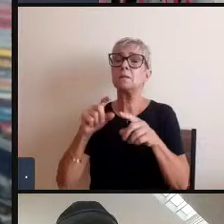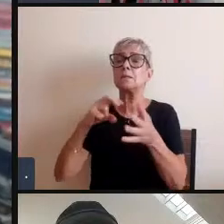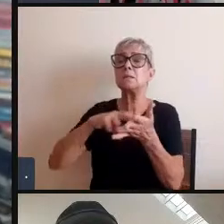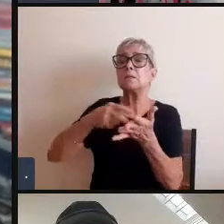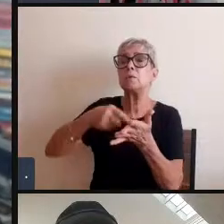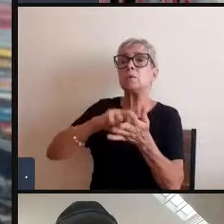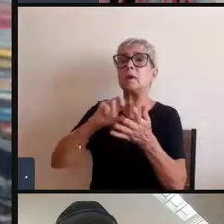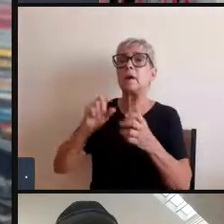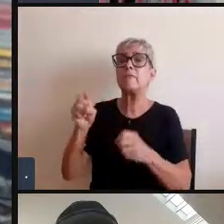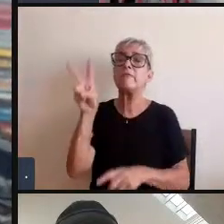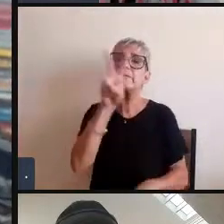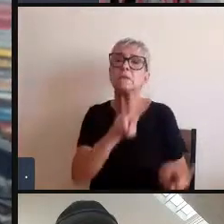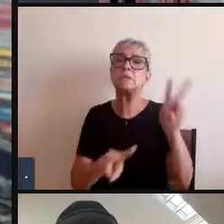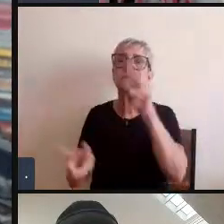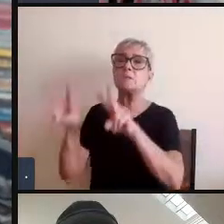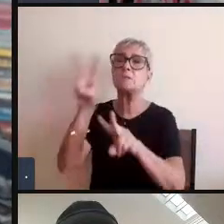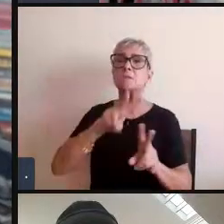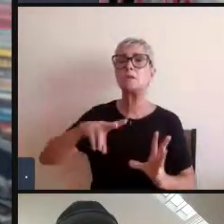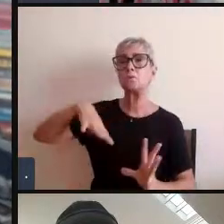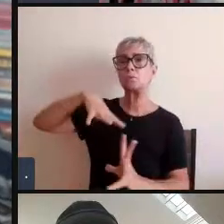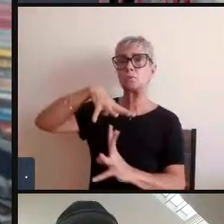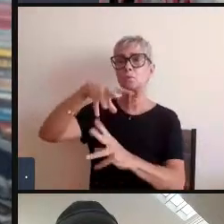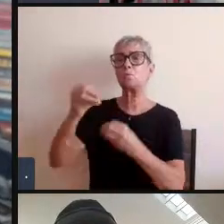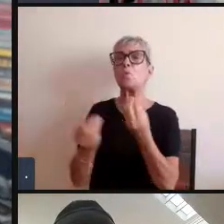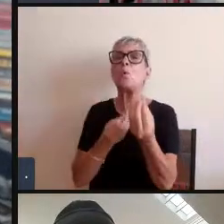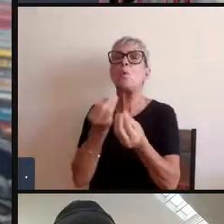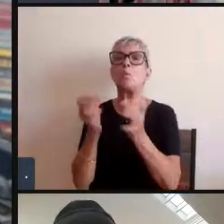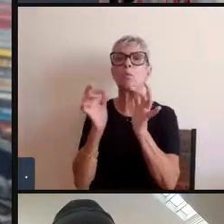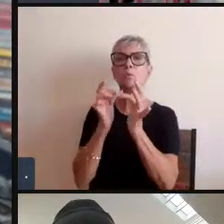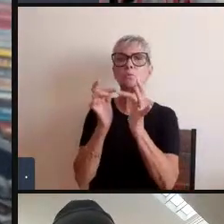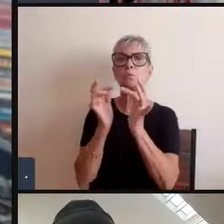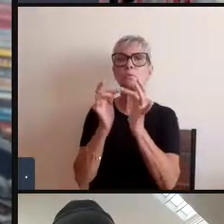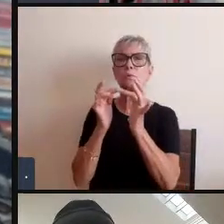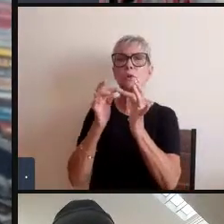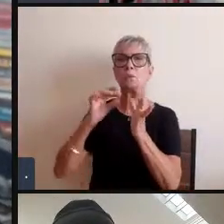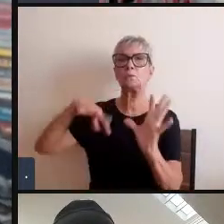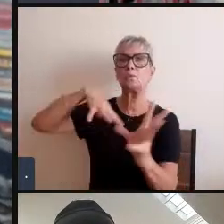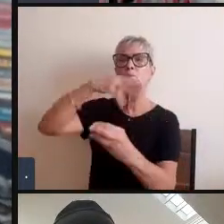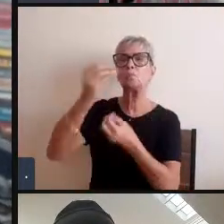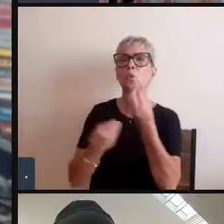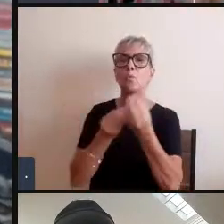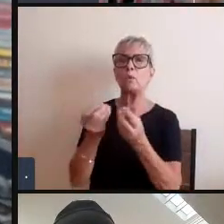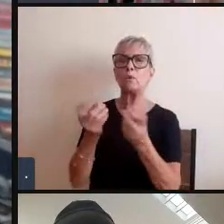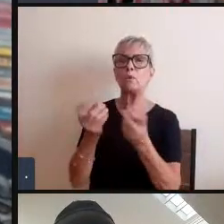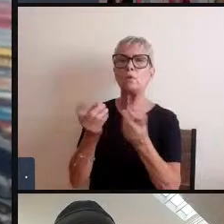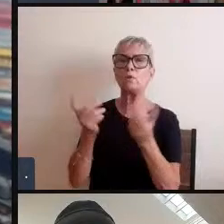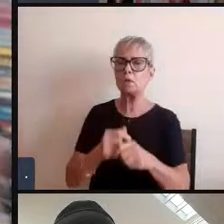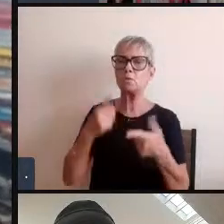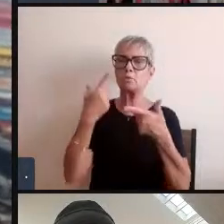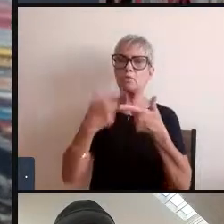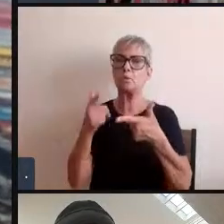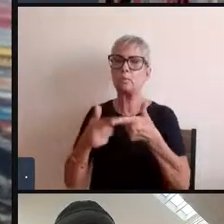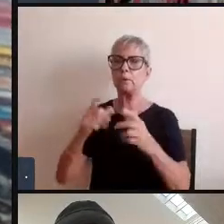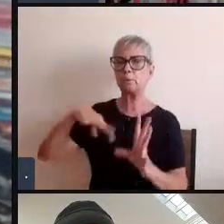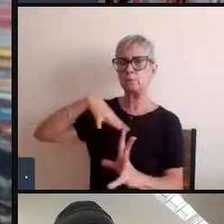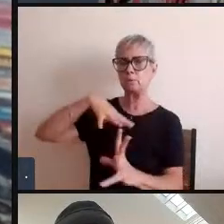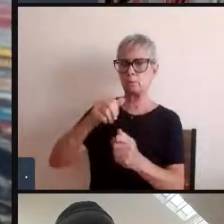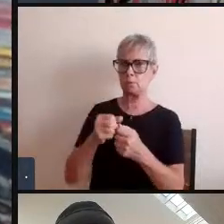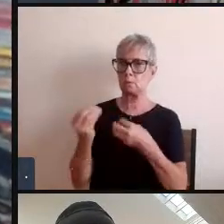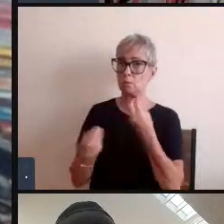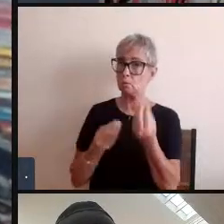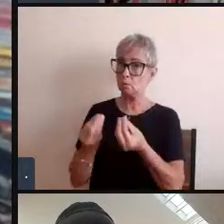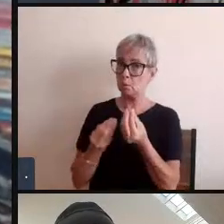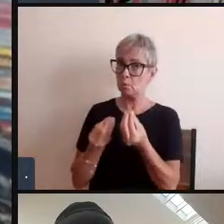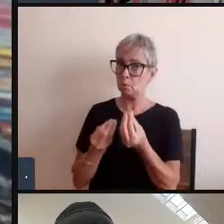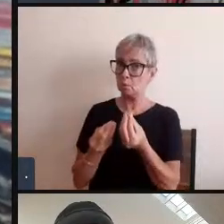vê o mundo como é que ele lida com esses problemas com esses conflitos com as questões do mundo e isso é visto aonde